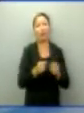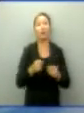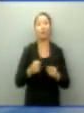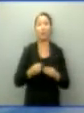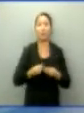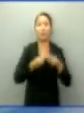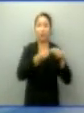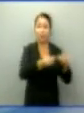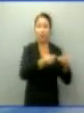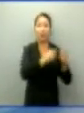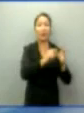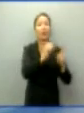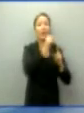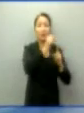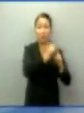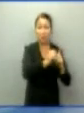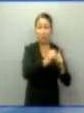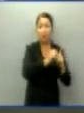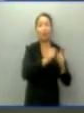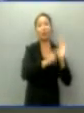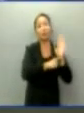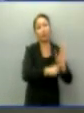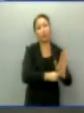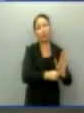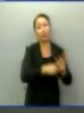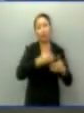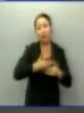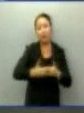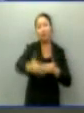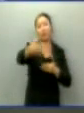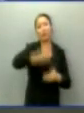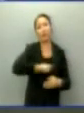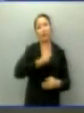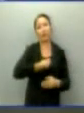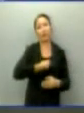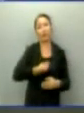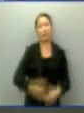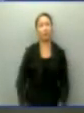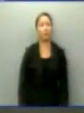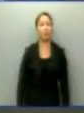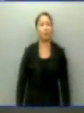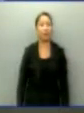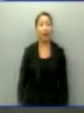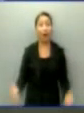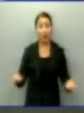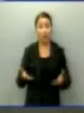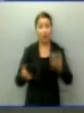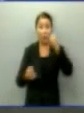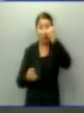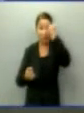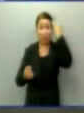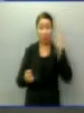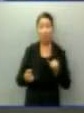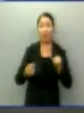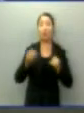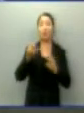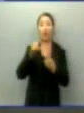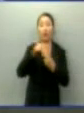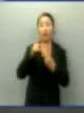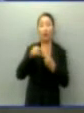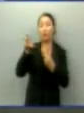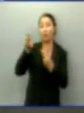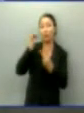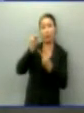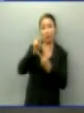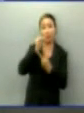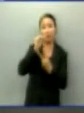para que elas possam começar a engatinhar na vida. Seguindo a ordem do debate, agora quem faz perguntas é a candidata Janete Riva. A senhora, inicialmente, escolhe qual candidato para